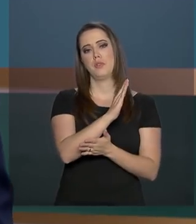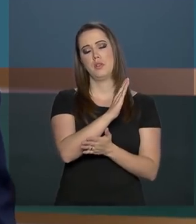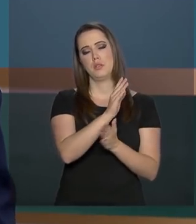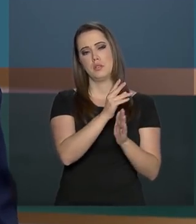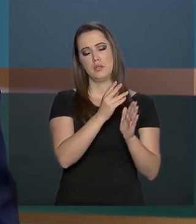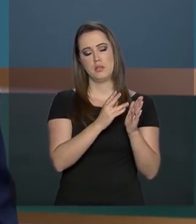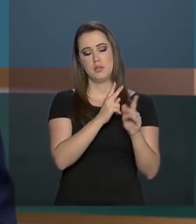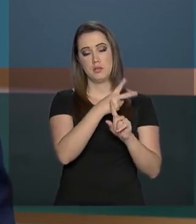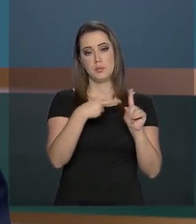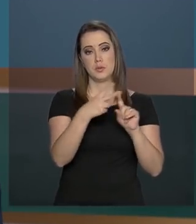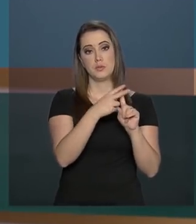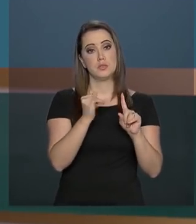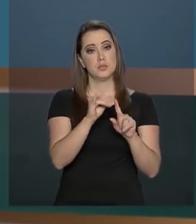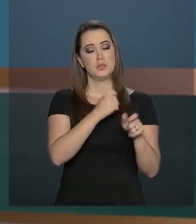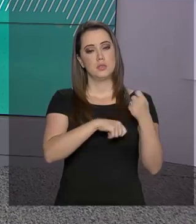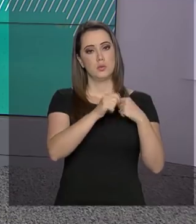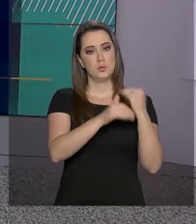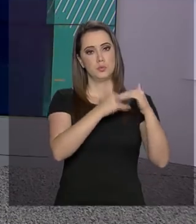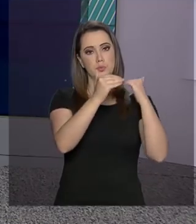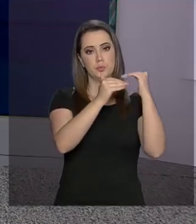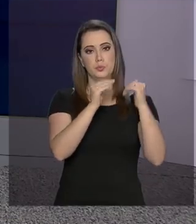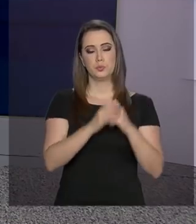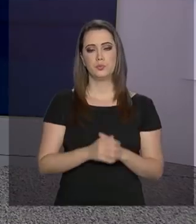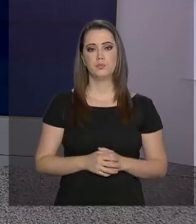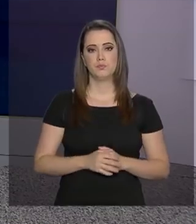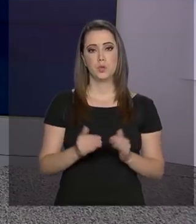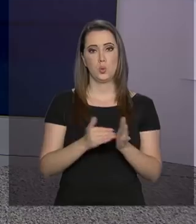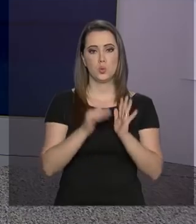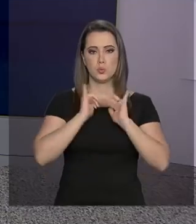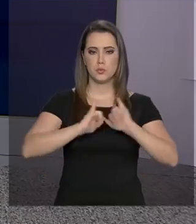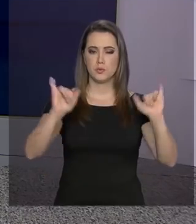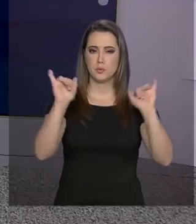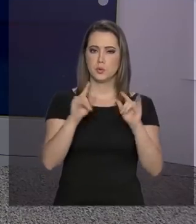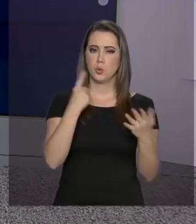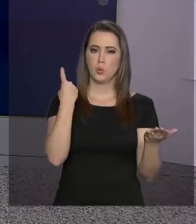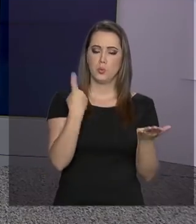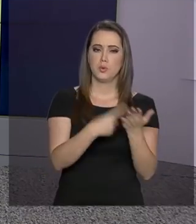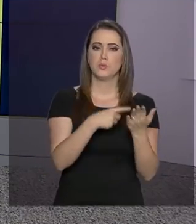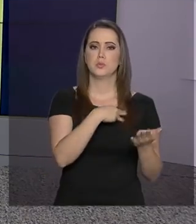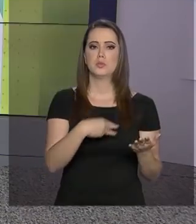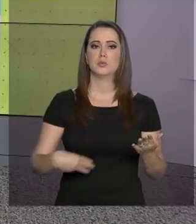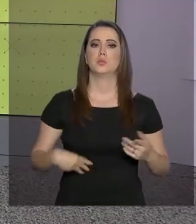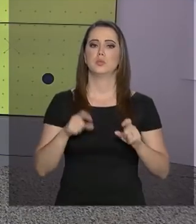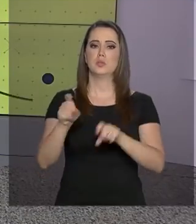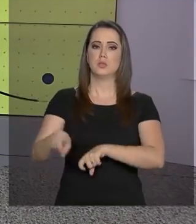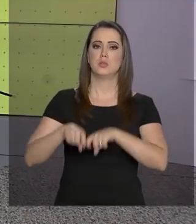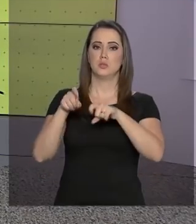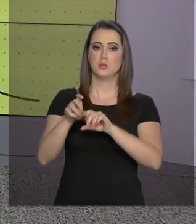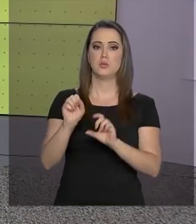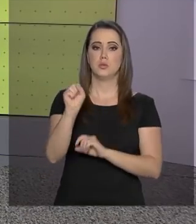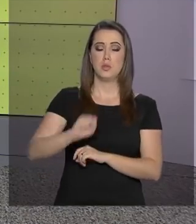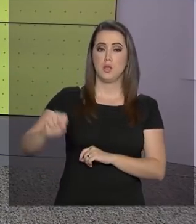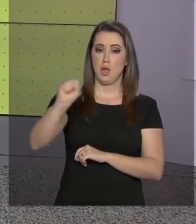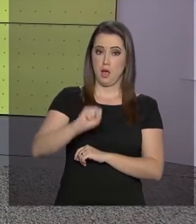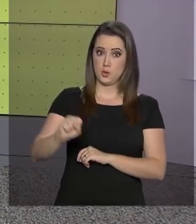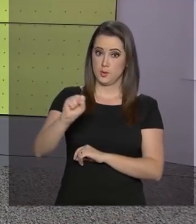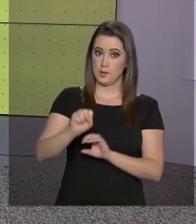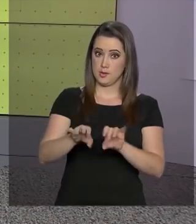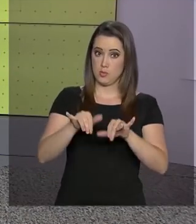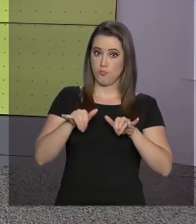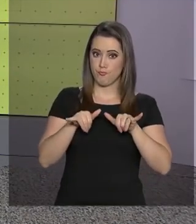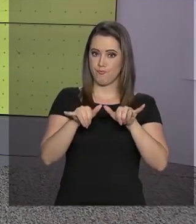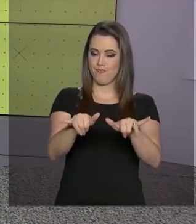economia do país voltar a crescer. E uma última notícia. Um acordo entre o Ministério da Agricultura e a Associação dos